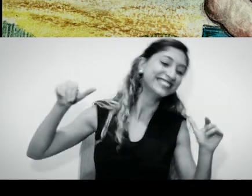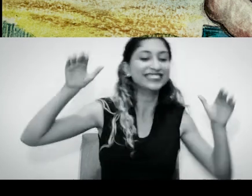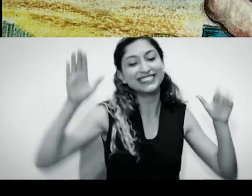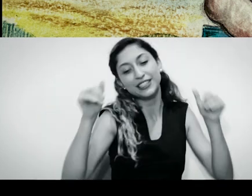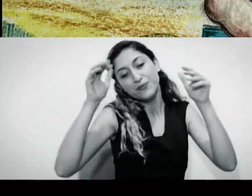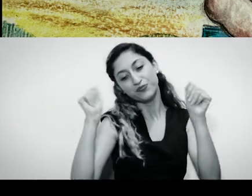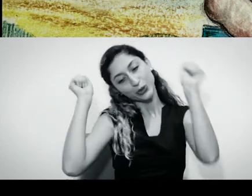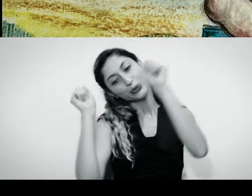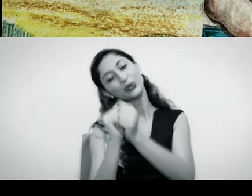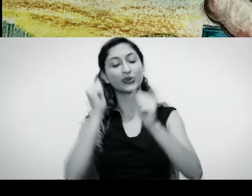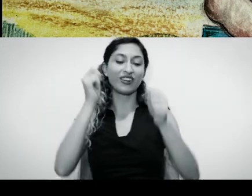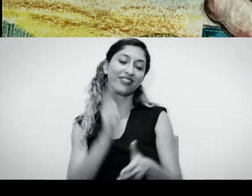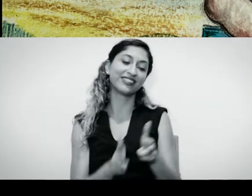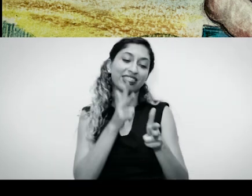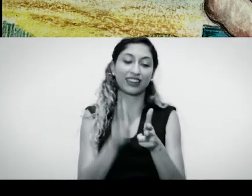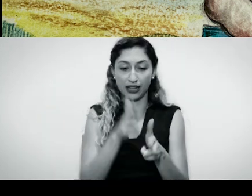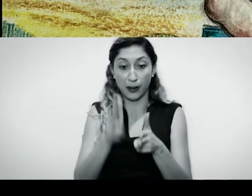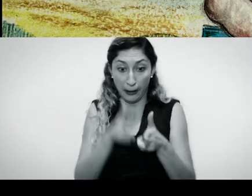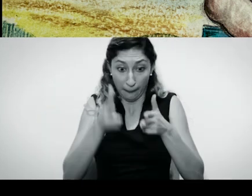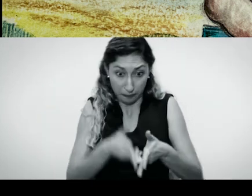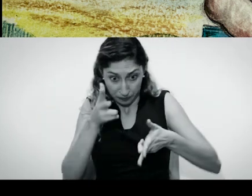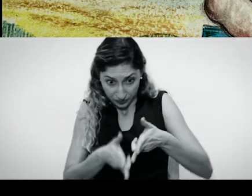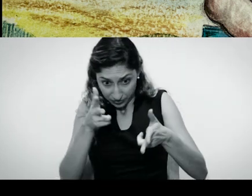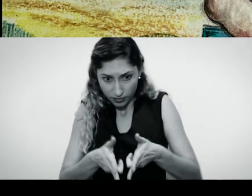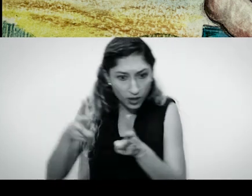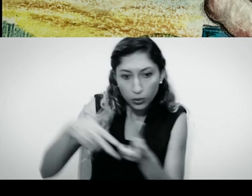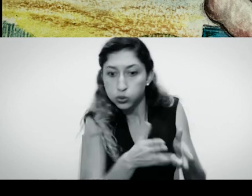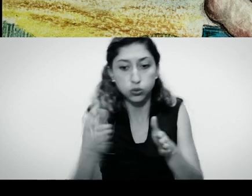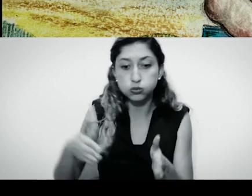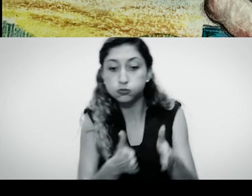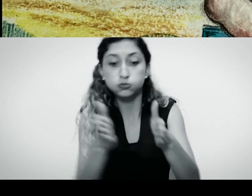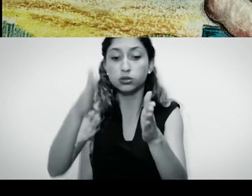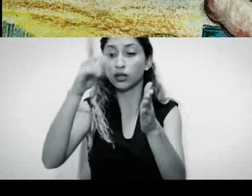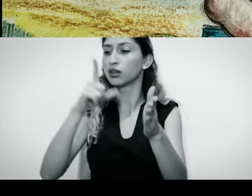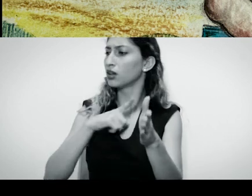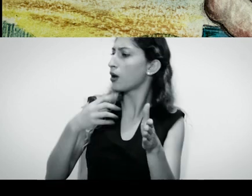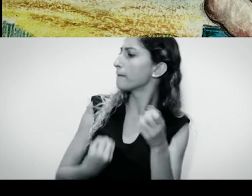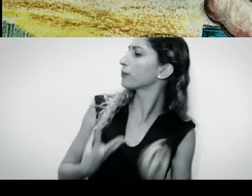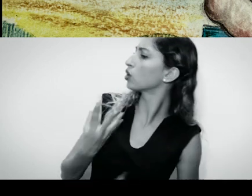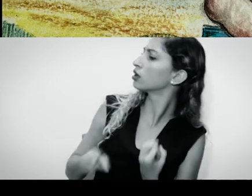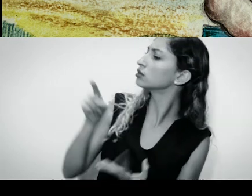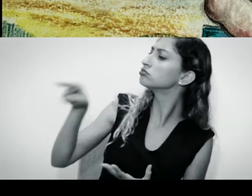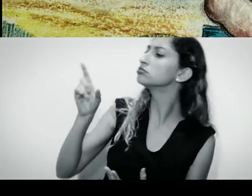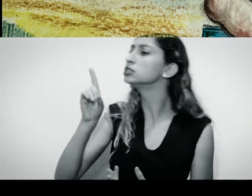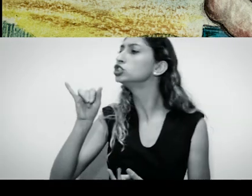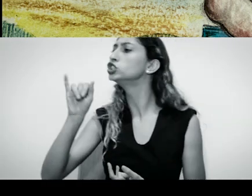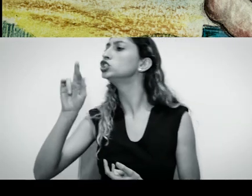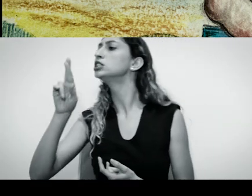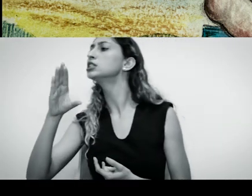embarcou no trem, que é casa, desceram por uma ponte, passando por um poeta, que se chama Dirceu.